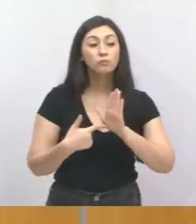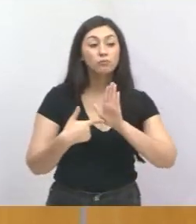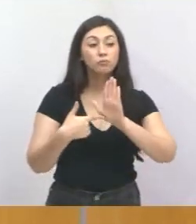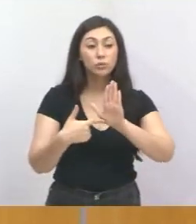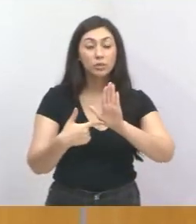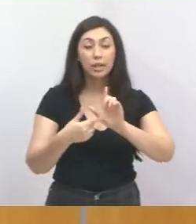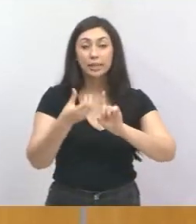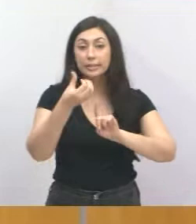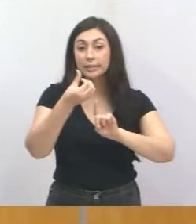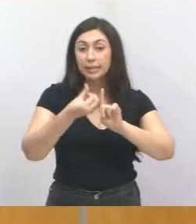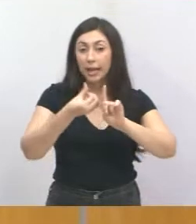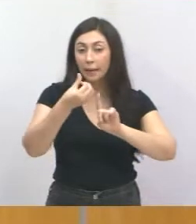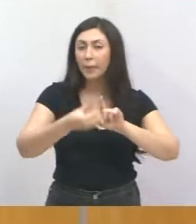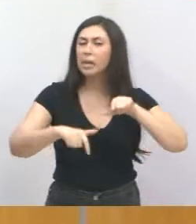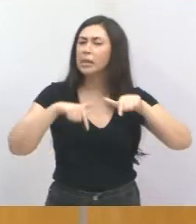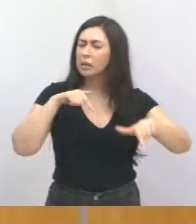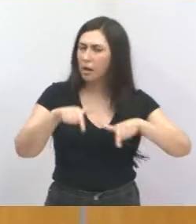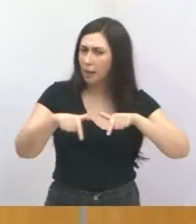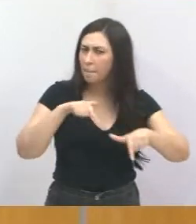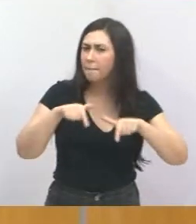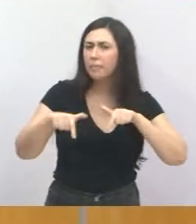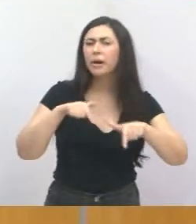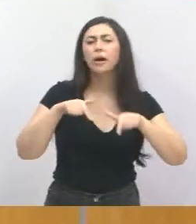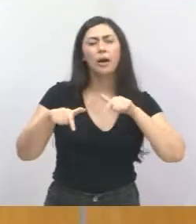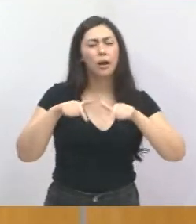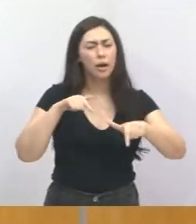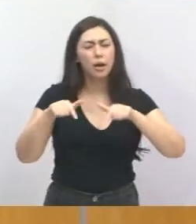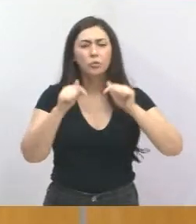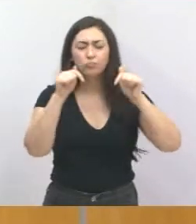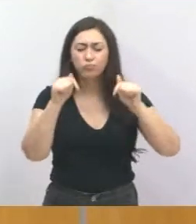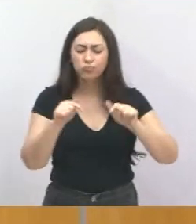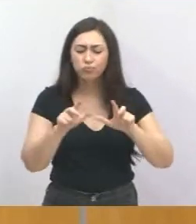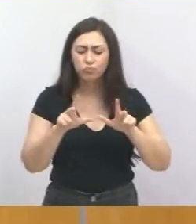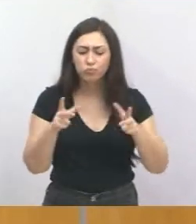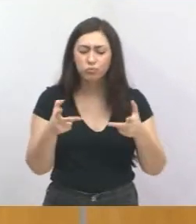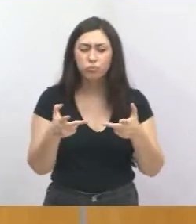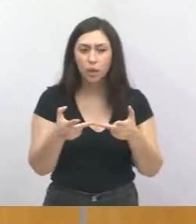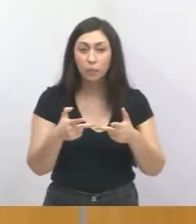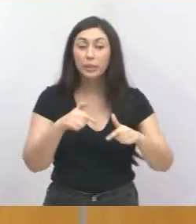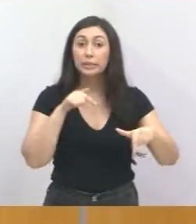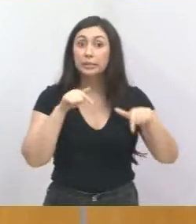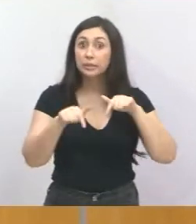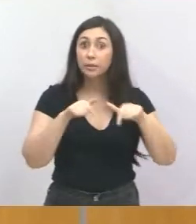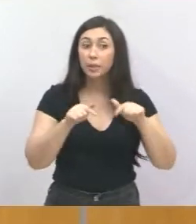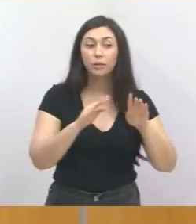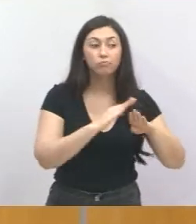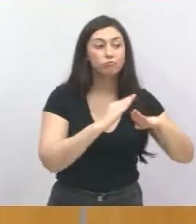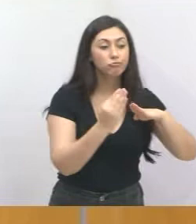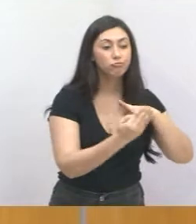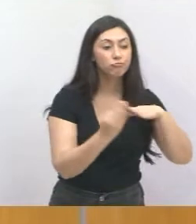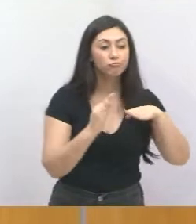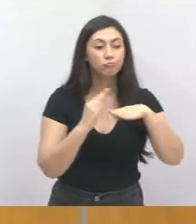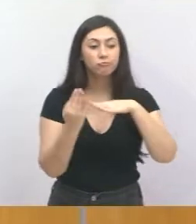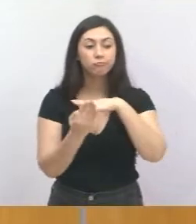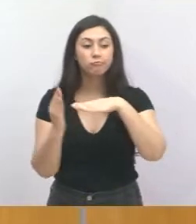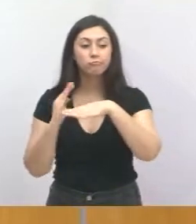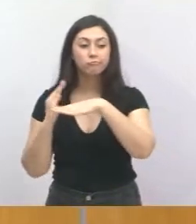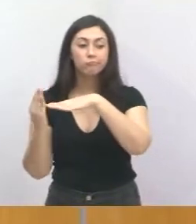foram seis meses de bastante trabalho aqui nessa casa, de trabalho pelos bairros da nossa cidade